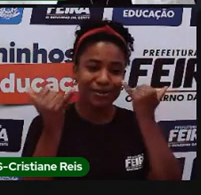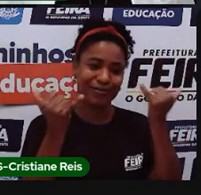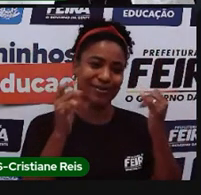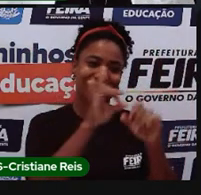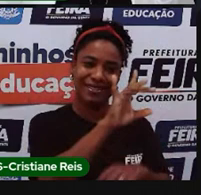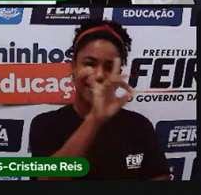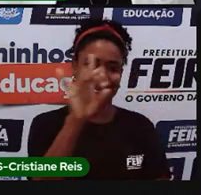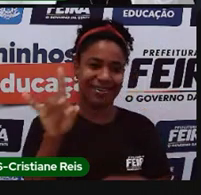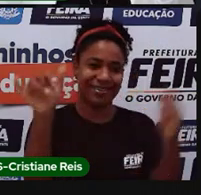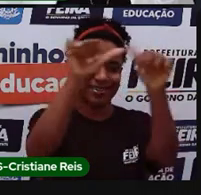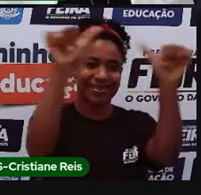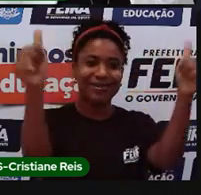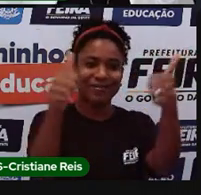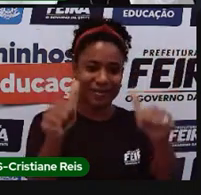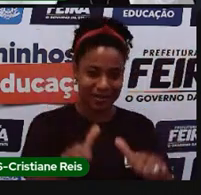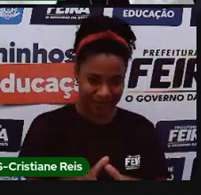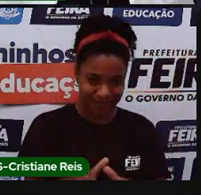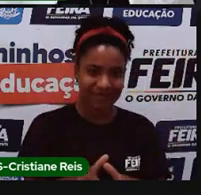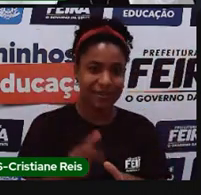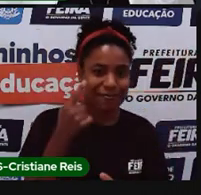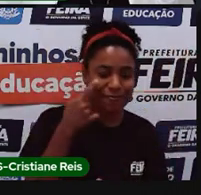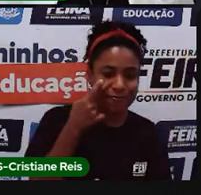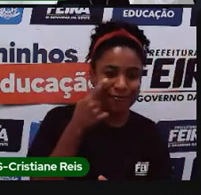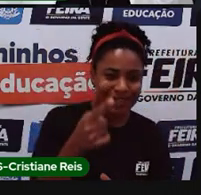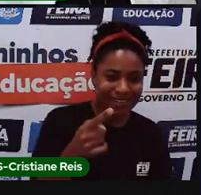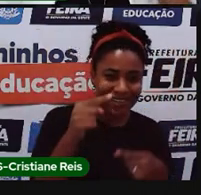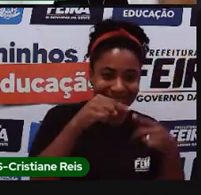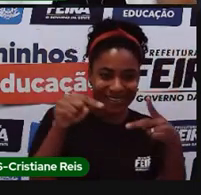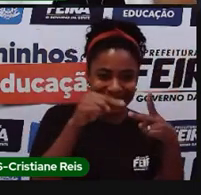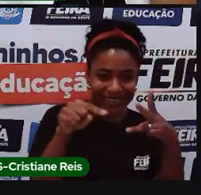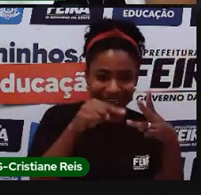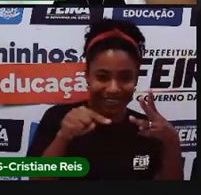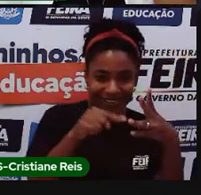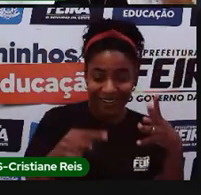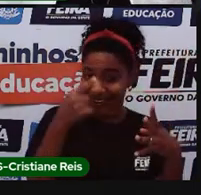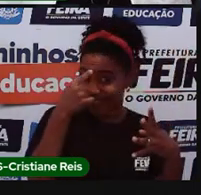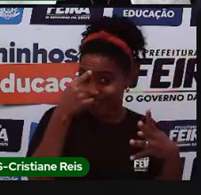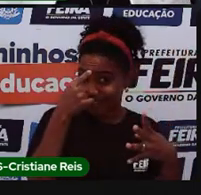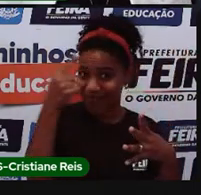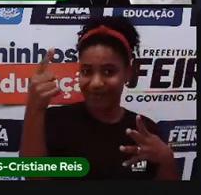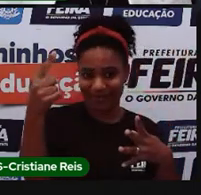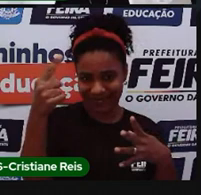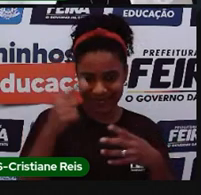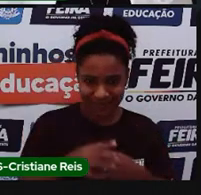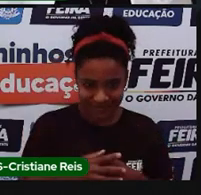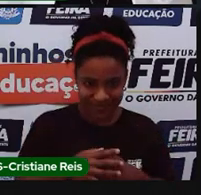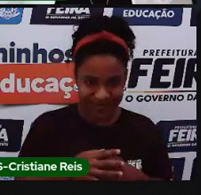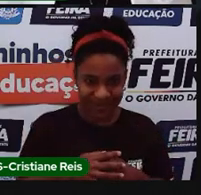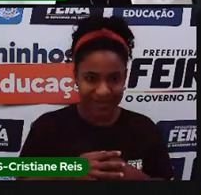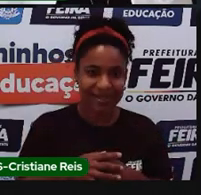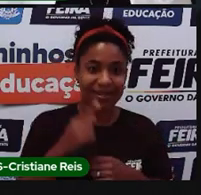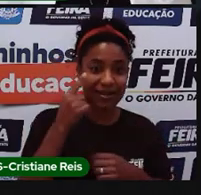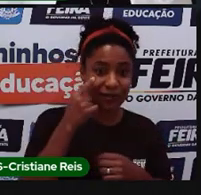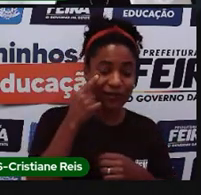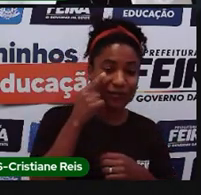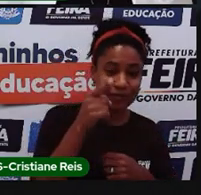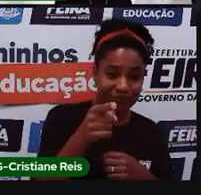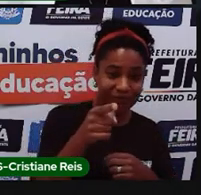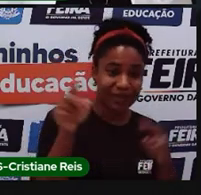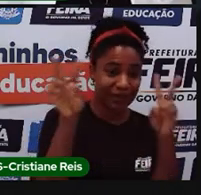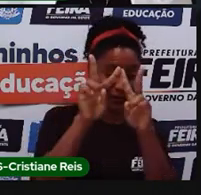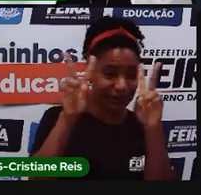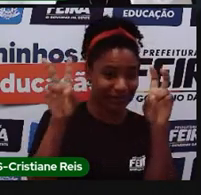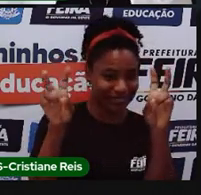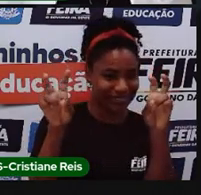mapas. E aí, eu coloquei um mapinha aqui para dar uma ajudadazinha, né, onde tem todos eles juntos. Aí, eu tenho aqui o título,